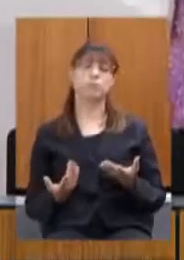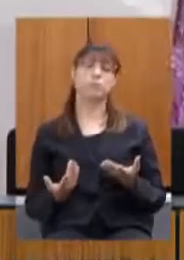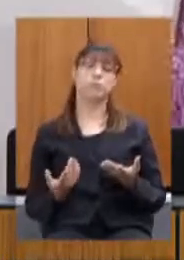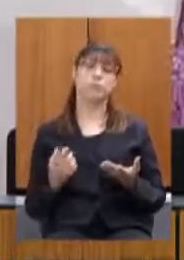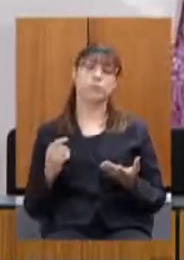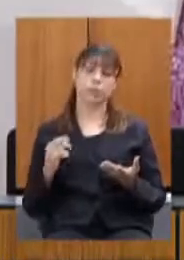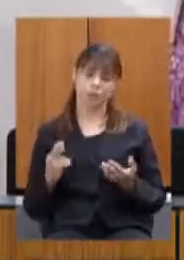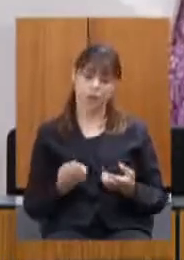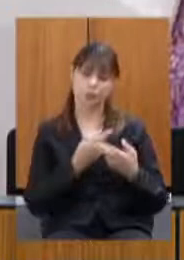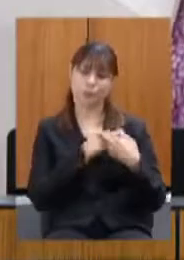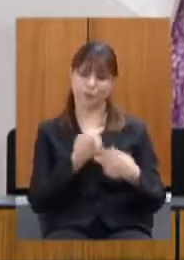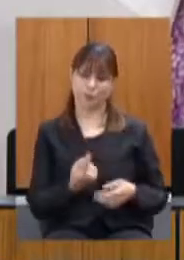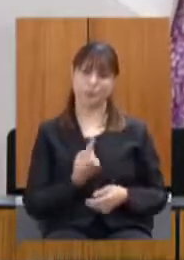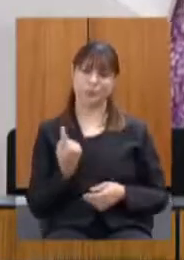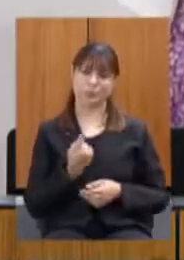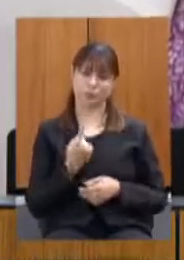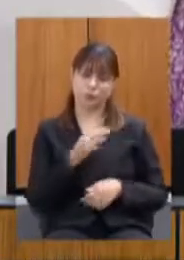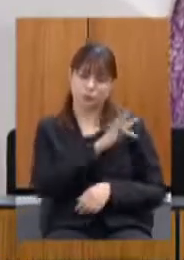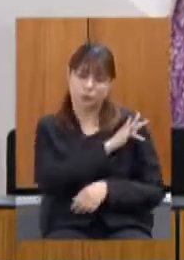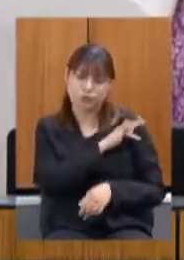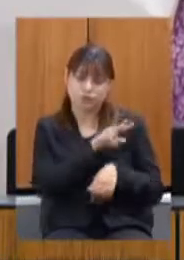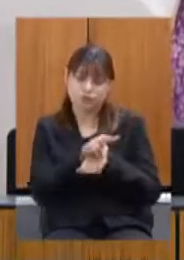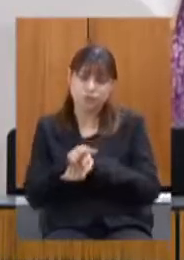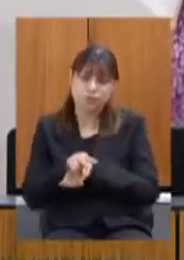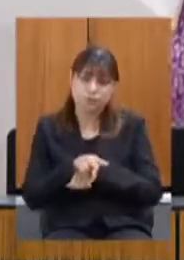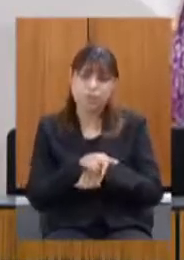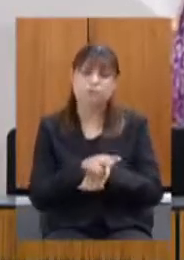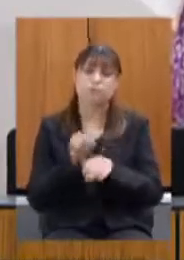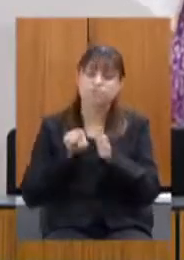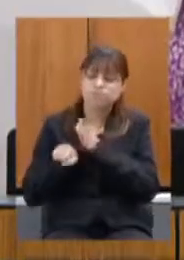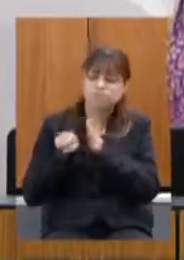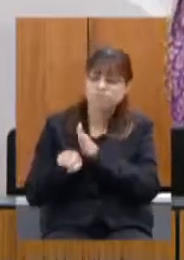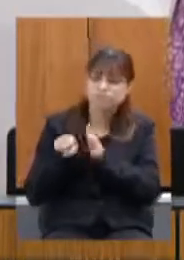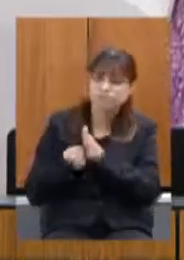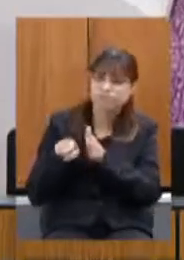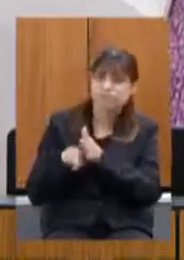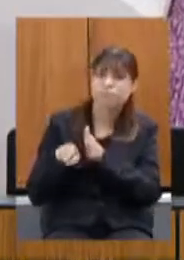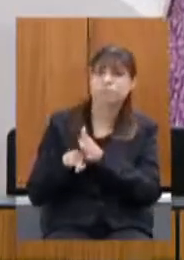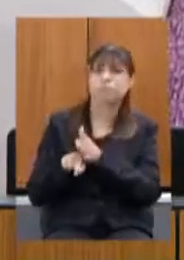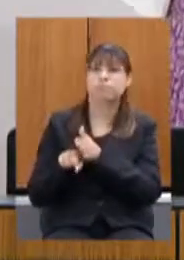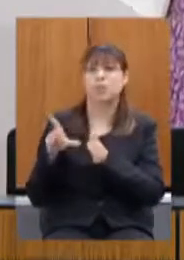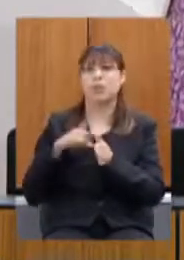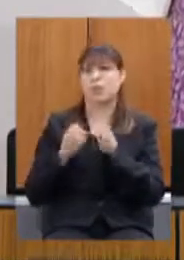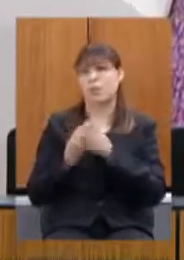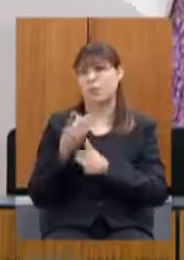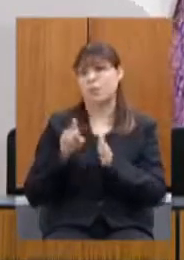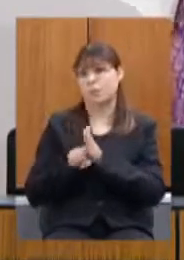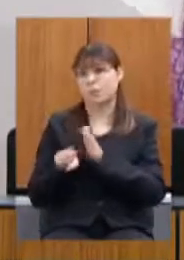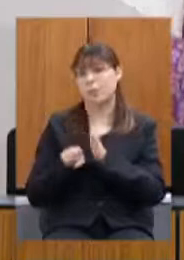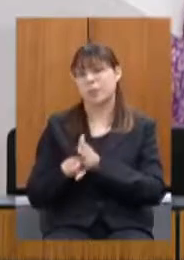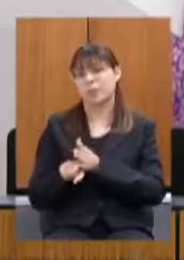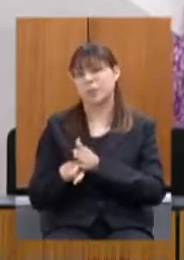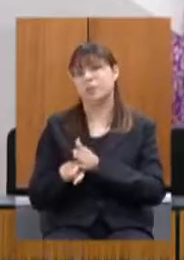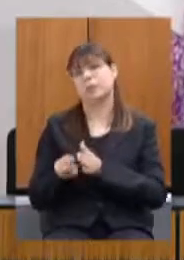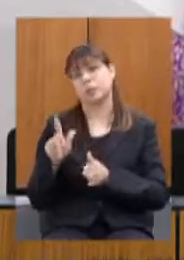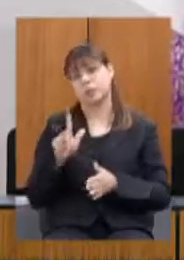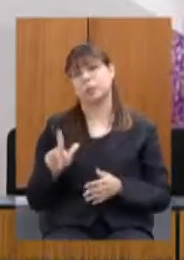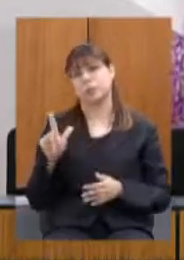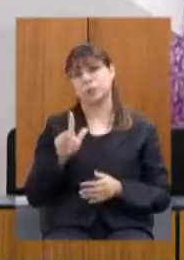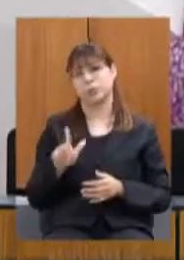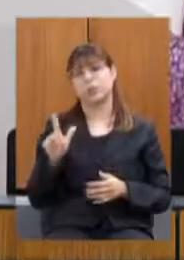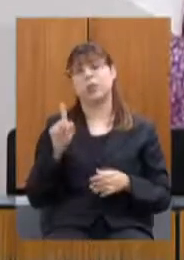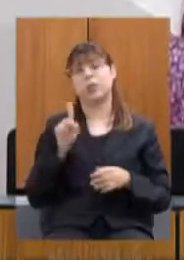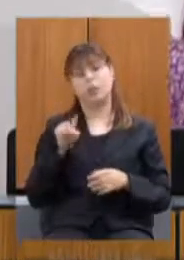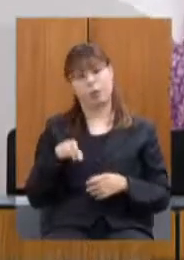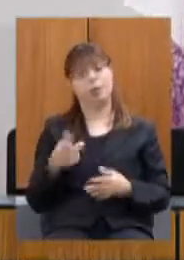é o nosso papel de fiscalizar de perguntar muitas perguntas feitas aqui com certeza é a